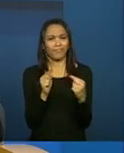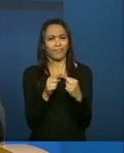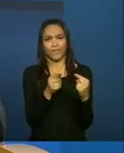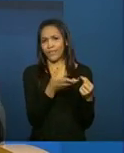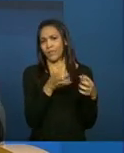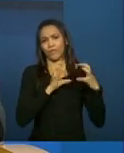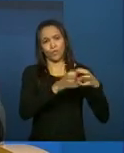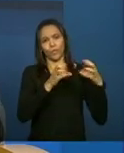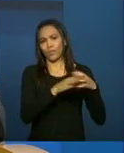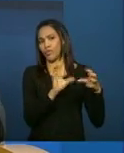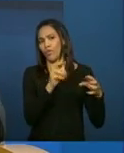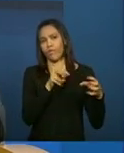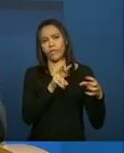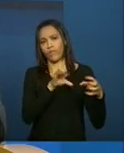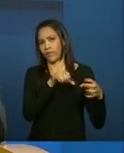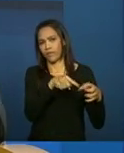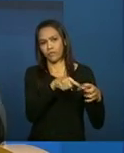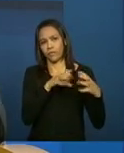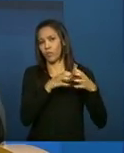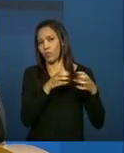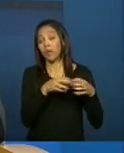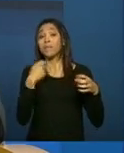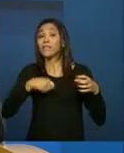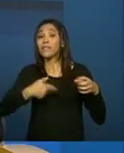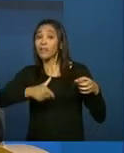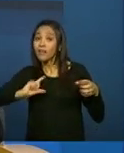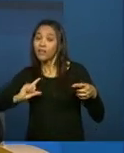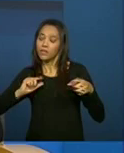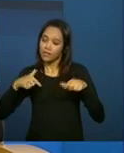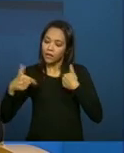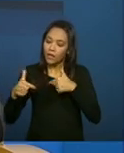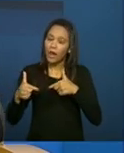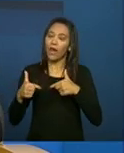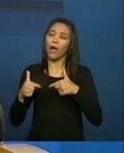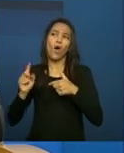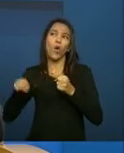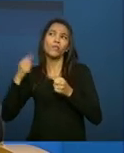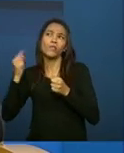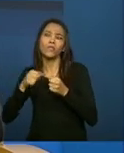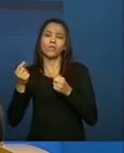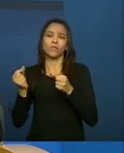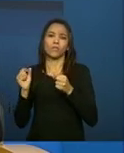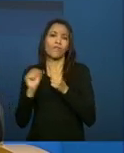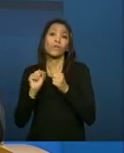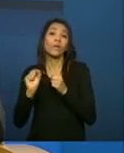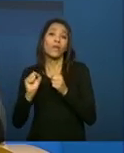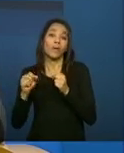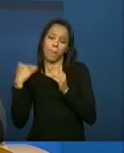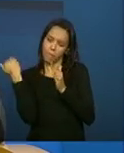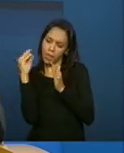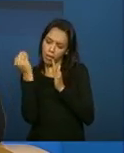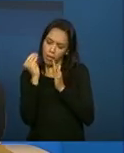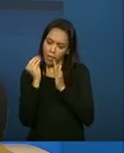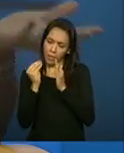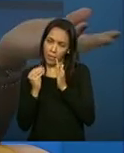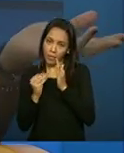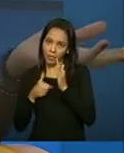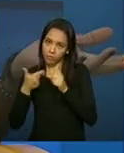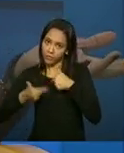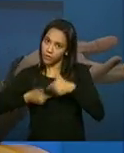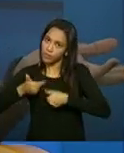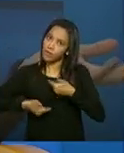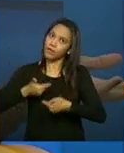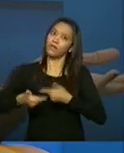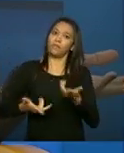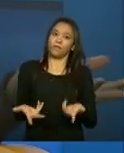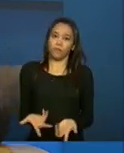Por quê? Porque é preciso fazer um trabalho. Por trás dessas oficinas é preciso haver um trabalho. Então, e quanto aos